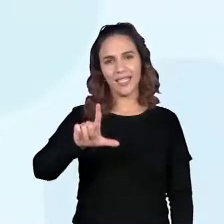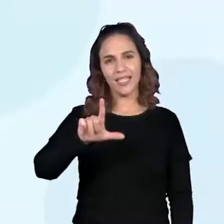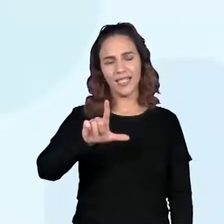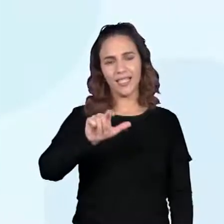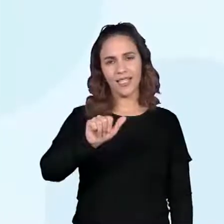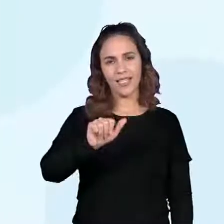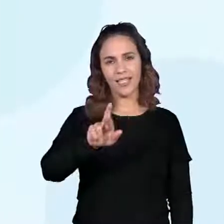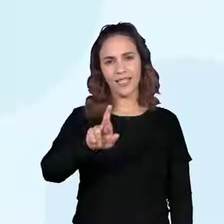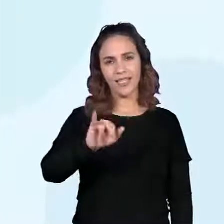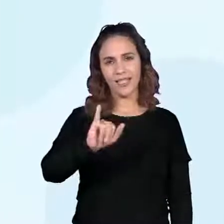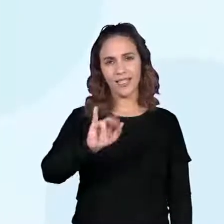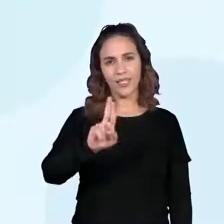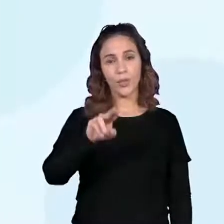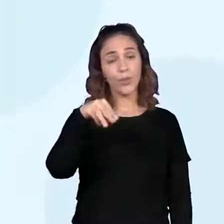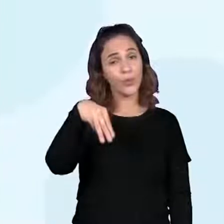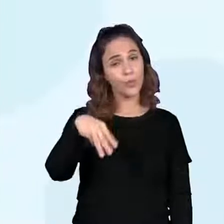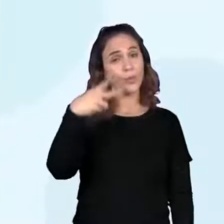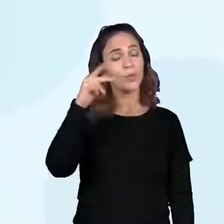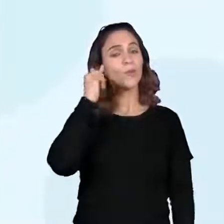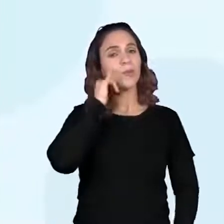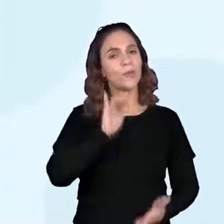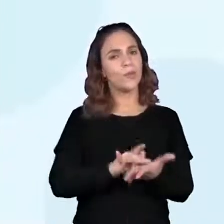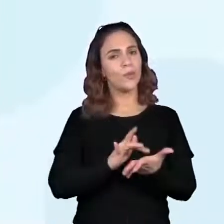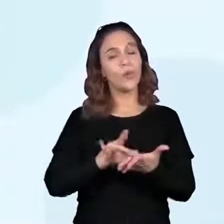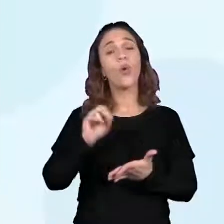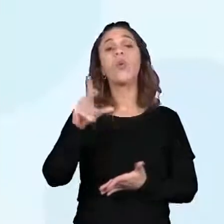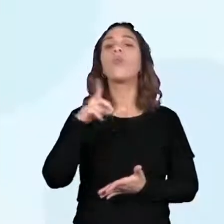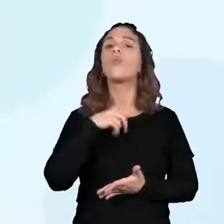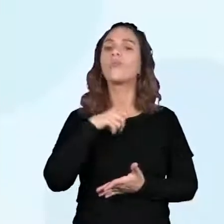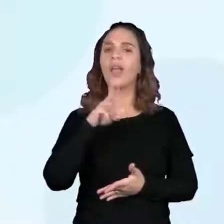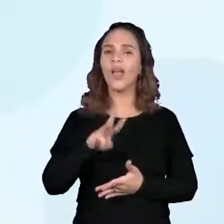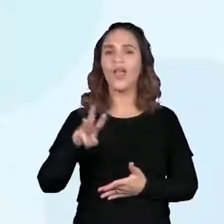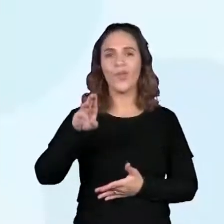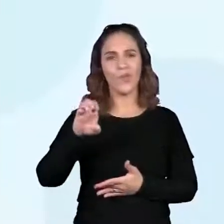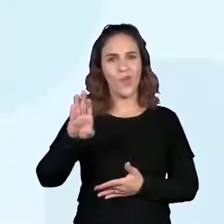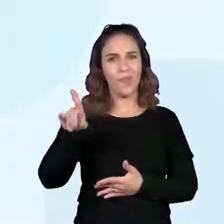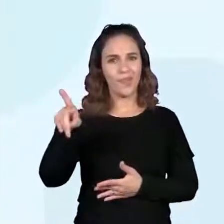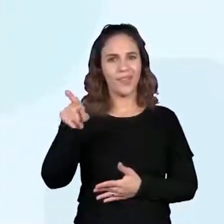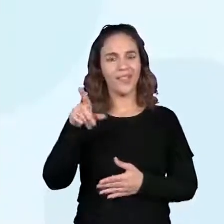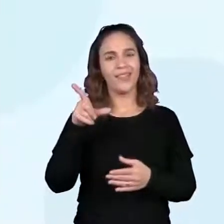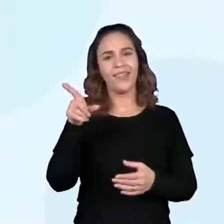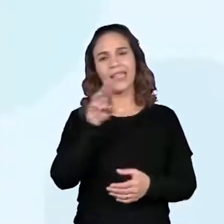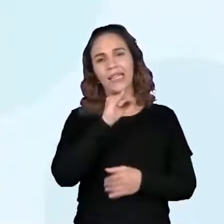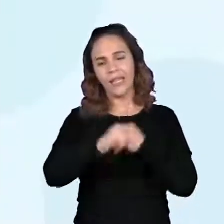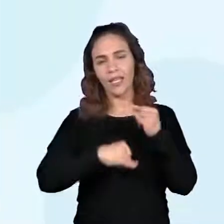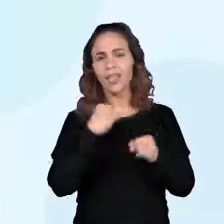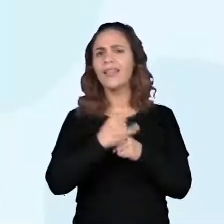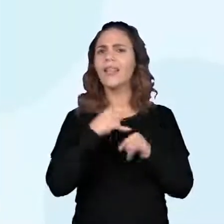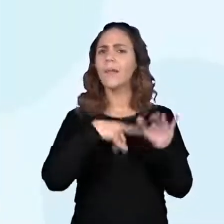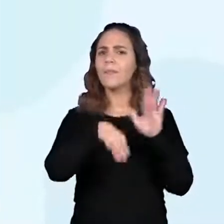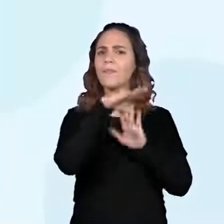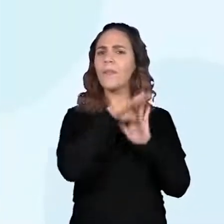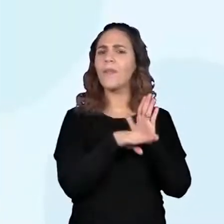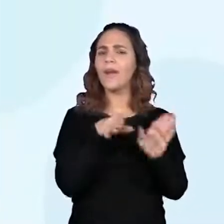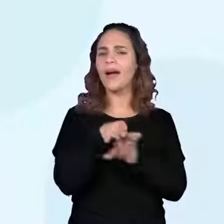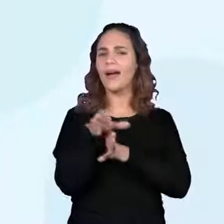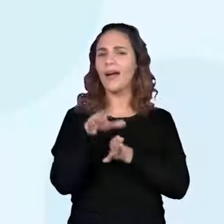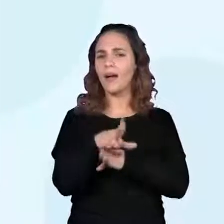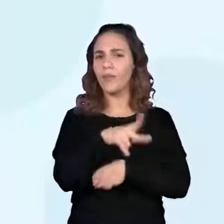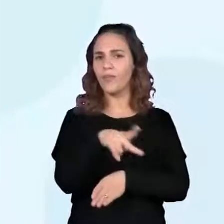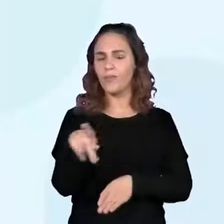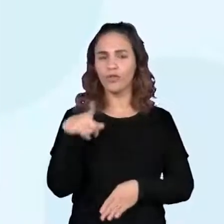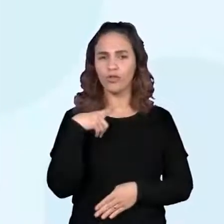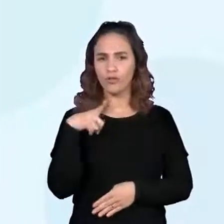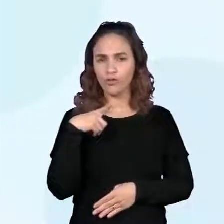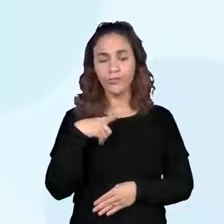dispositivo de vocês, ou utilizar a versão web, e aí está tudo explicadinho no roteiro do professor, para que você